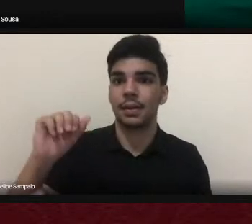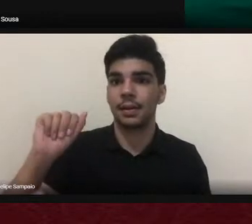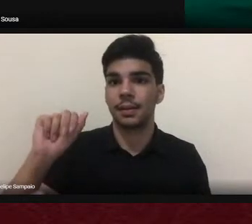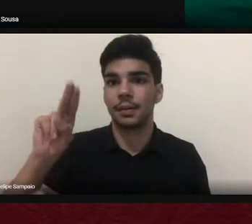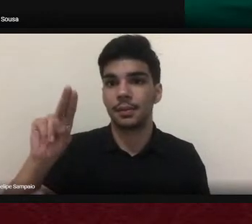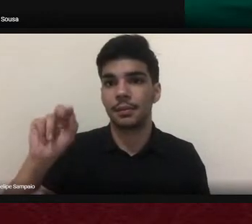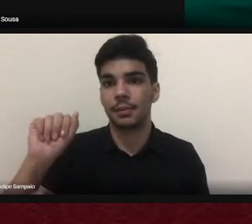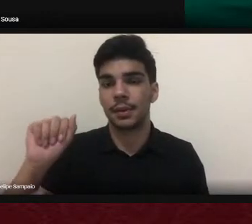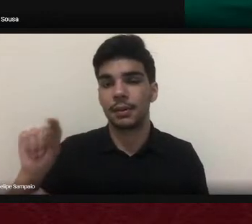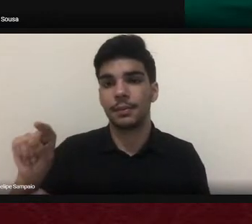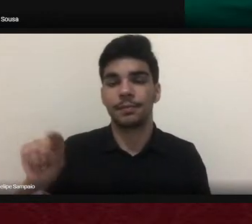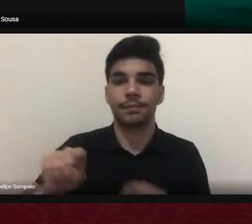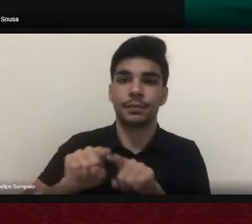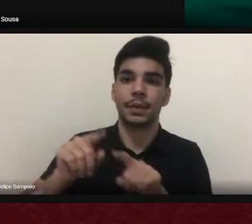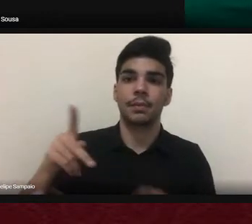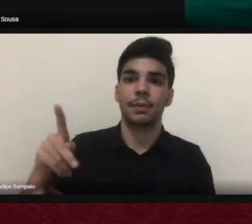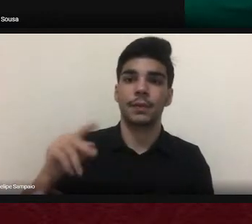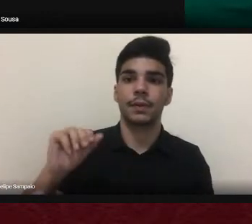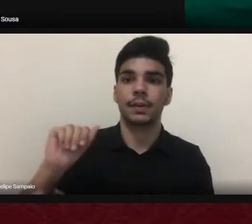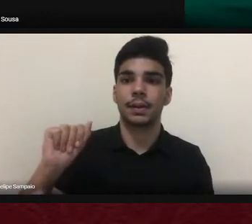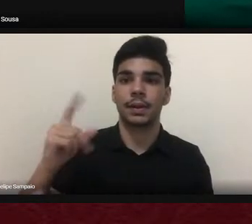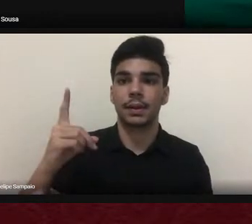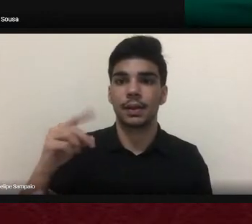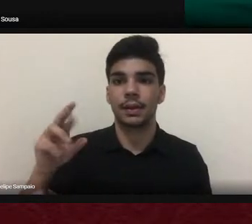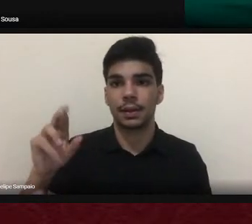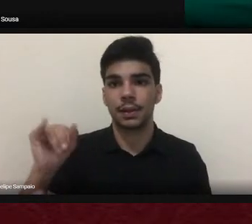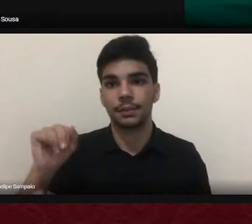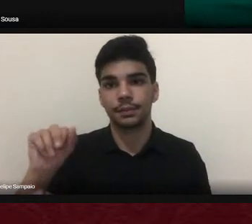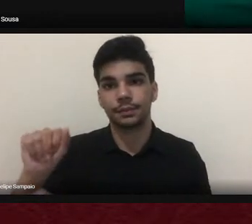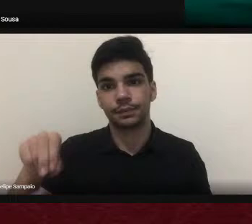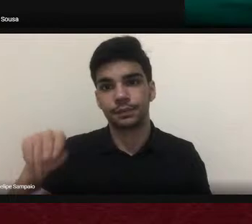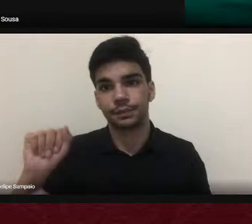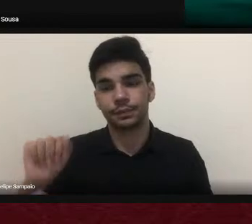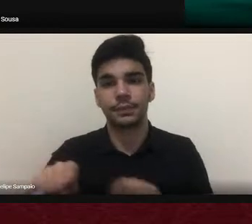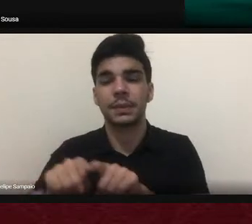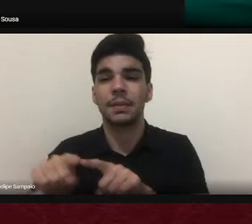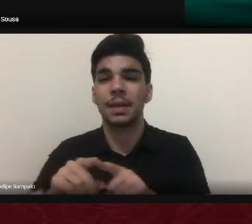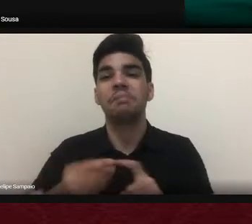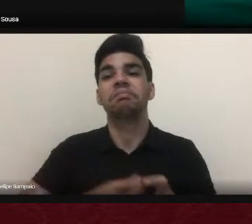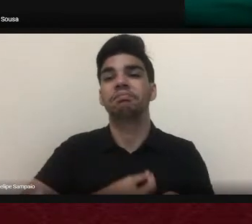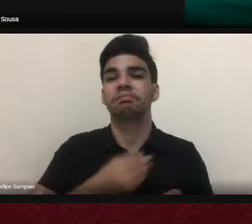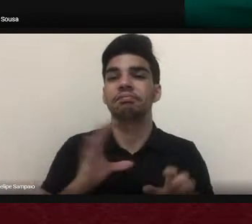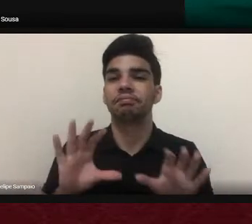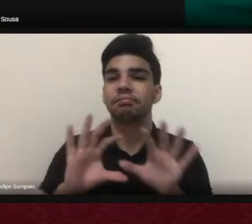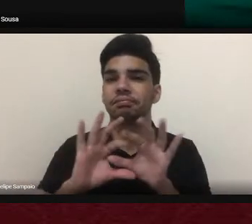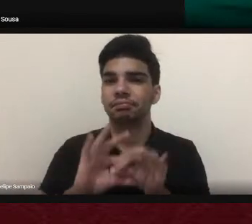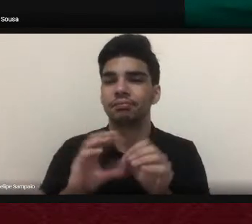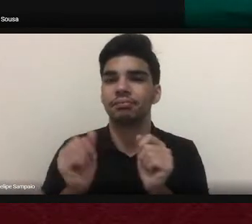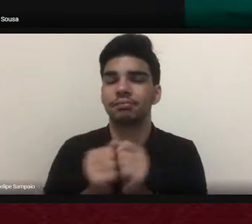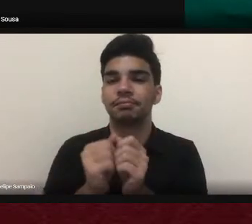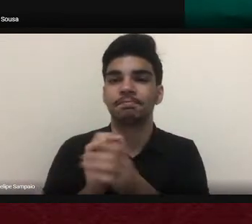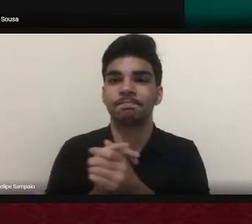sempre que tiveram de dedicação e de empenho o nosso muito agradecimento